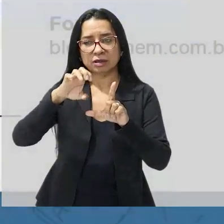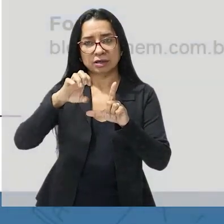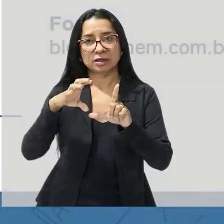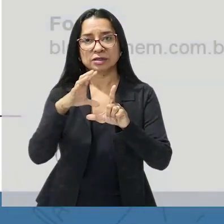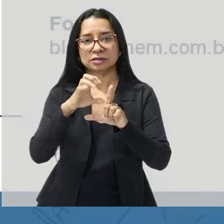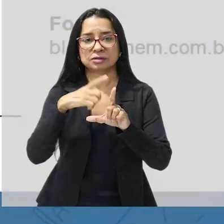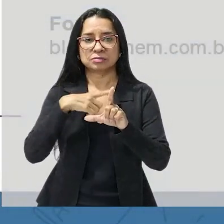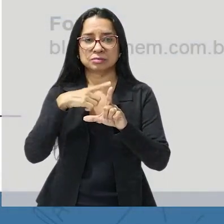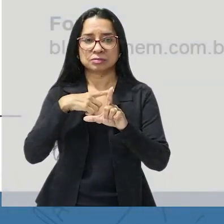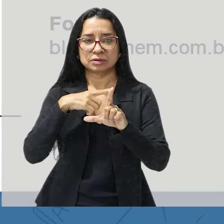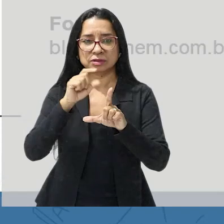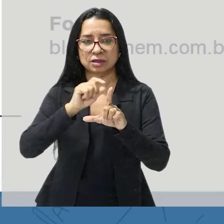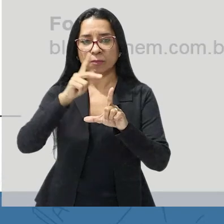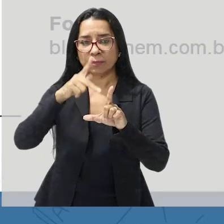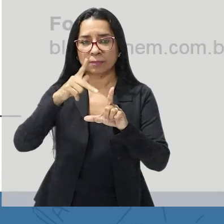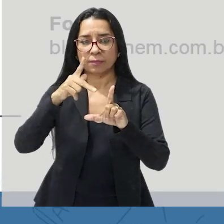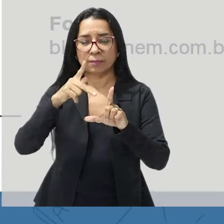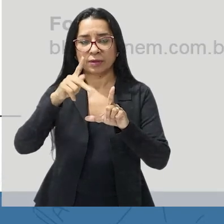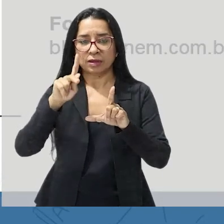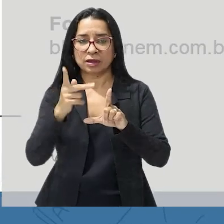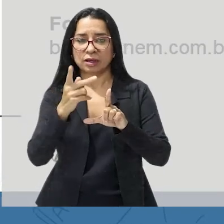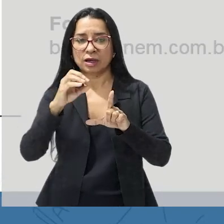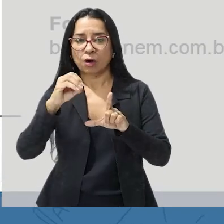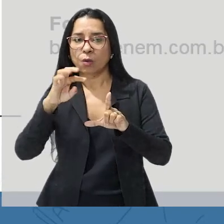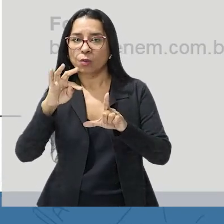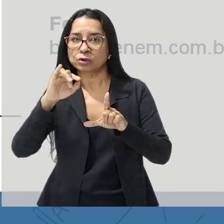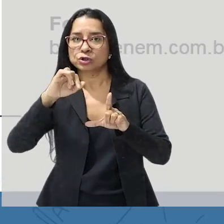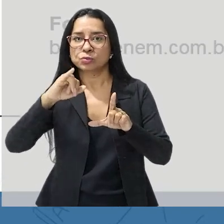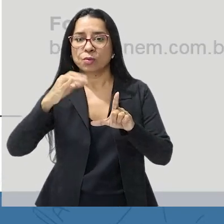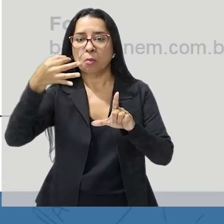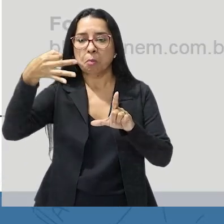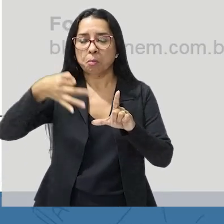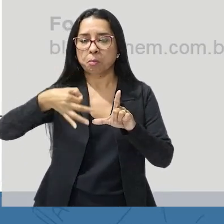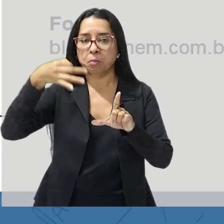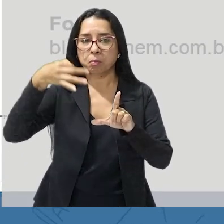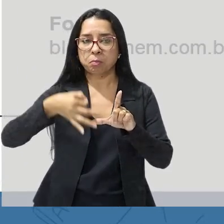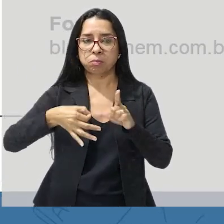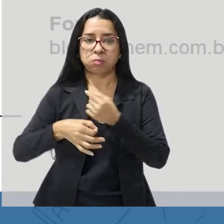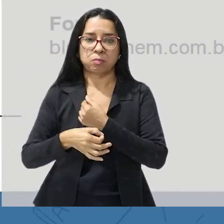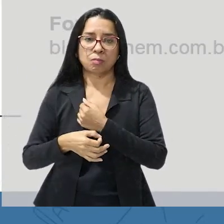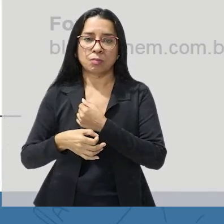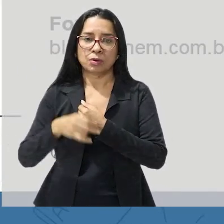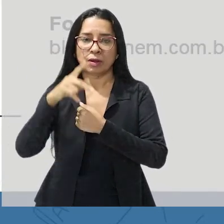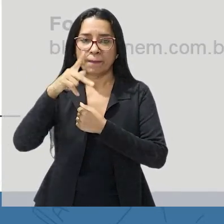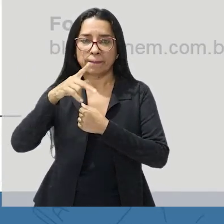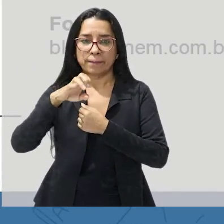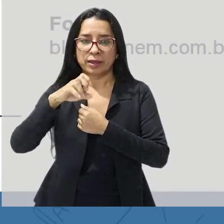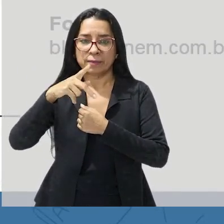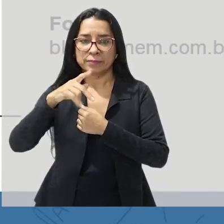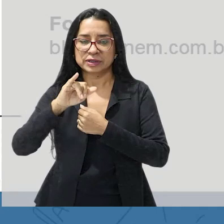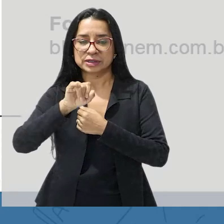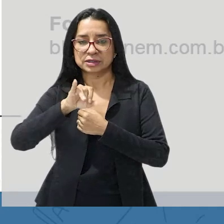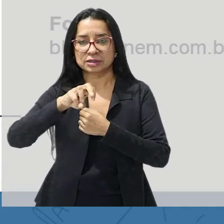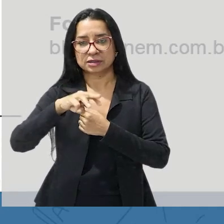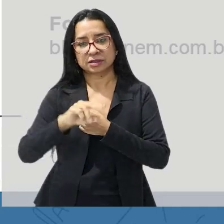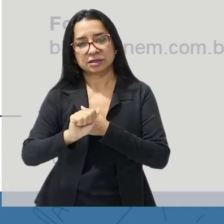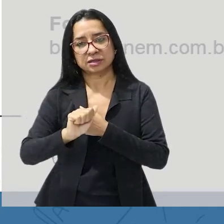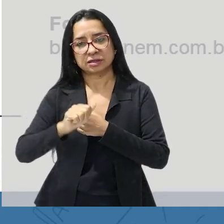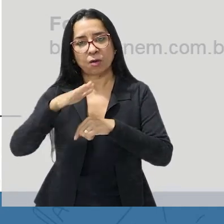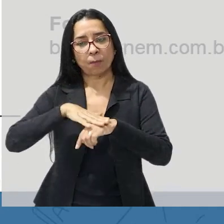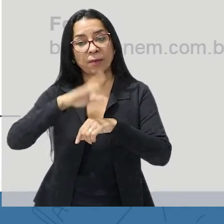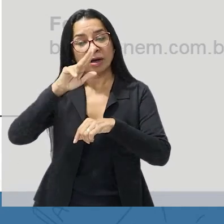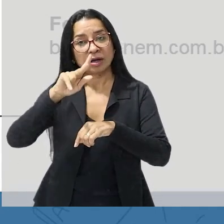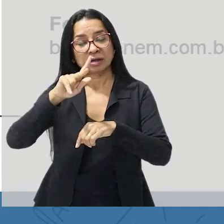para que ela possa atuar da maneira mais rápida por exemplo a pepsina o pH mais ideal para que ela possa